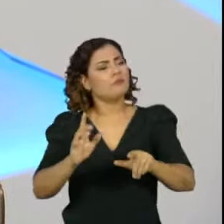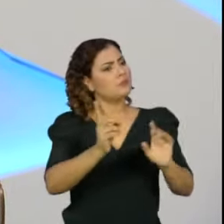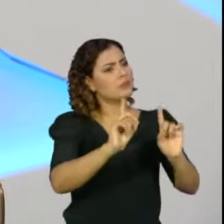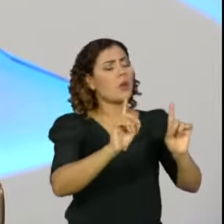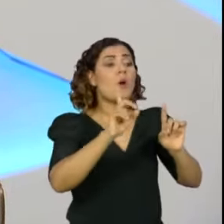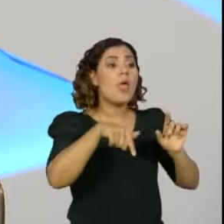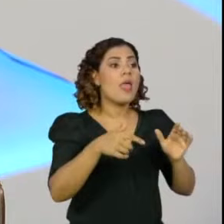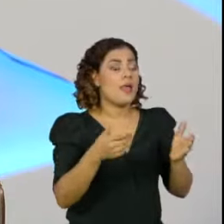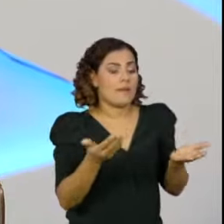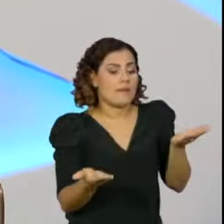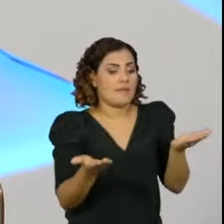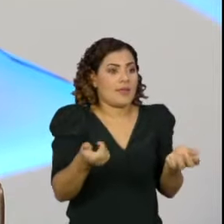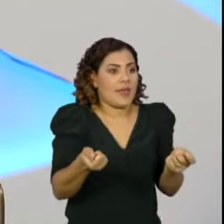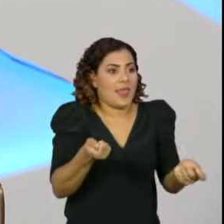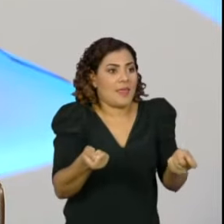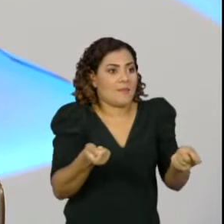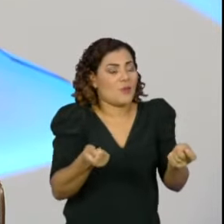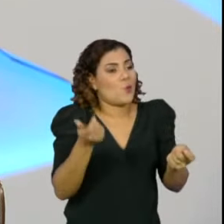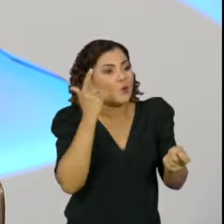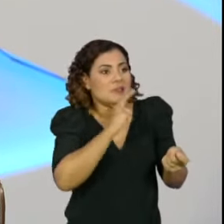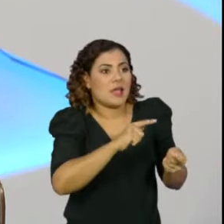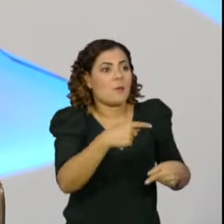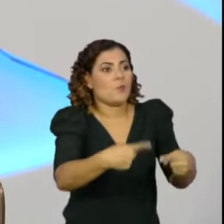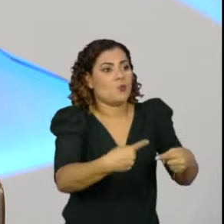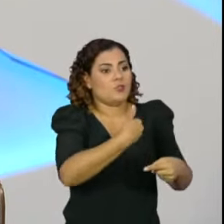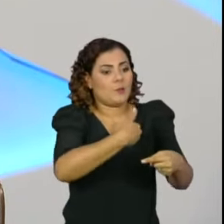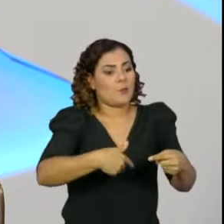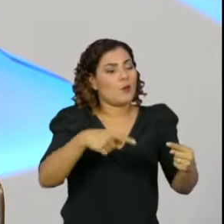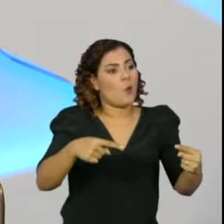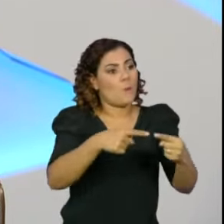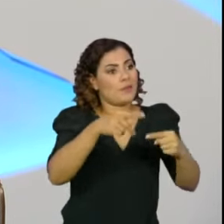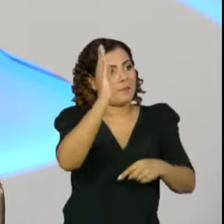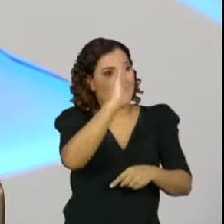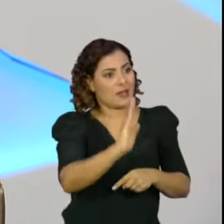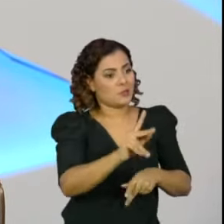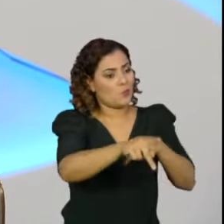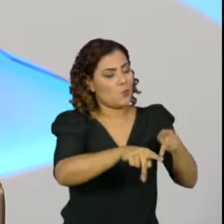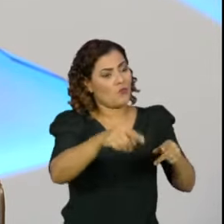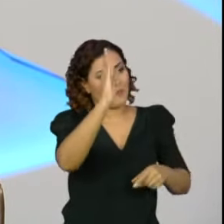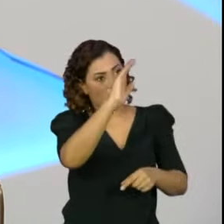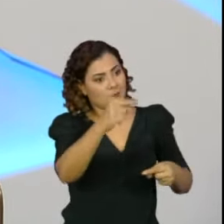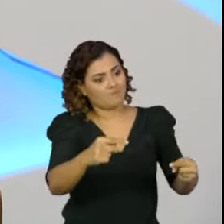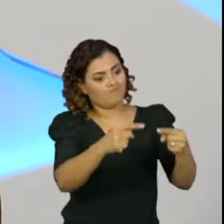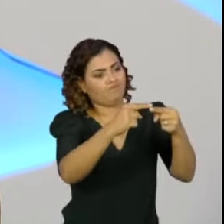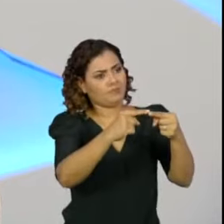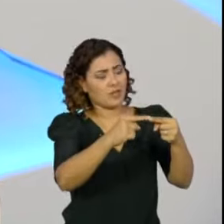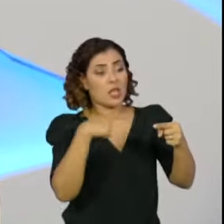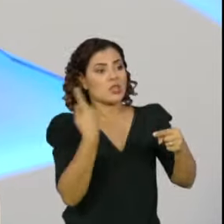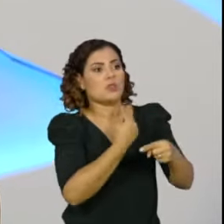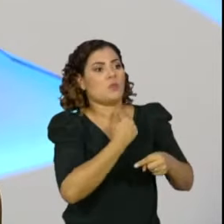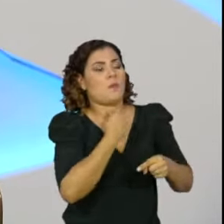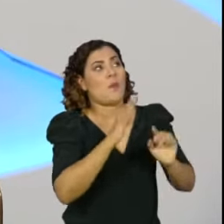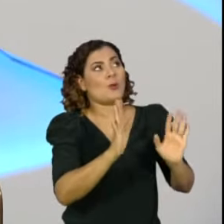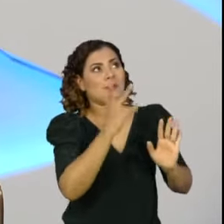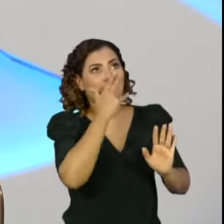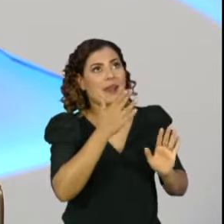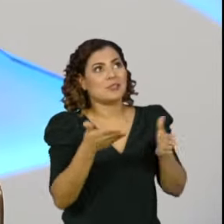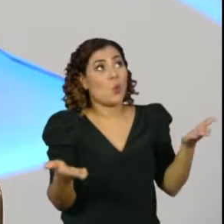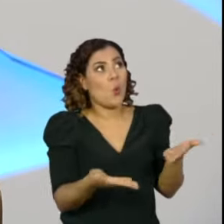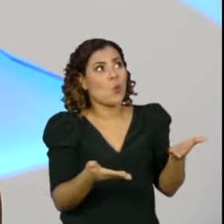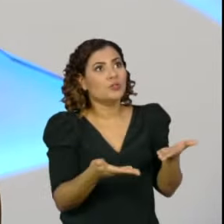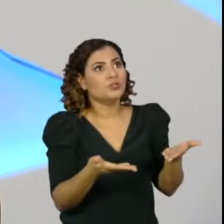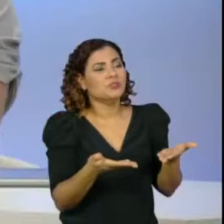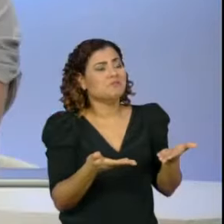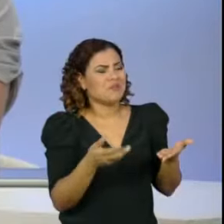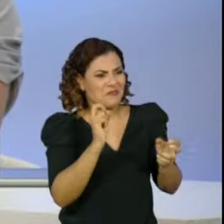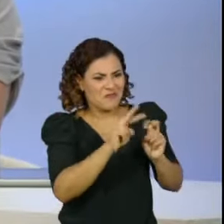tamanho para poder cuidar das políticas públicas que interessam ao Brasil e ao povo brasileiro. Nós não podemos nos permitir, no Estado mínimo no Brasil,